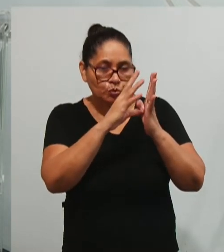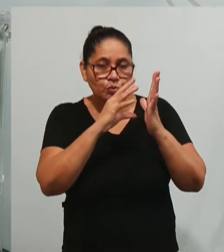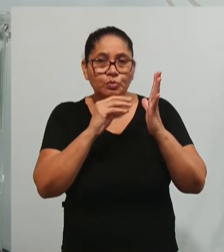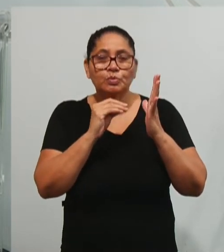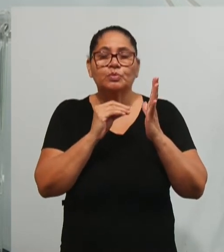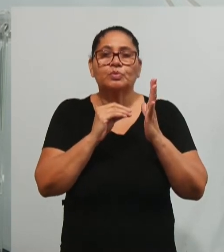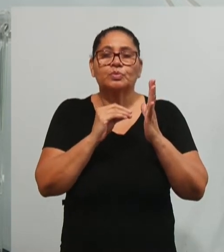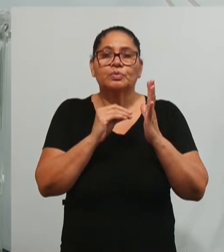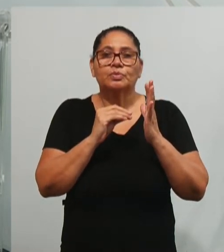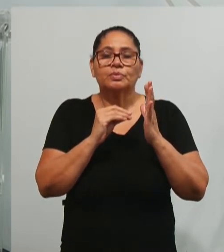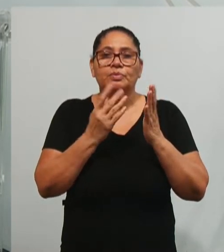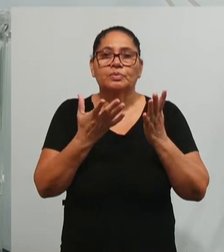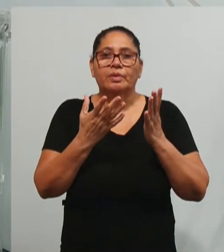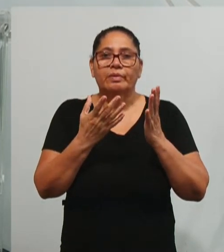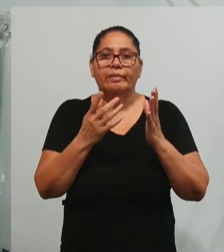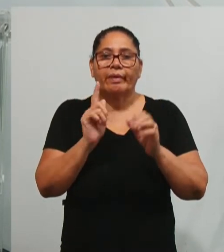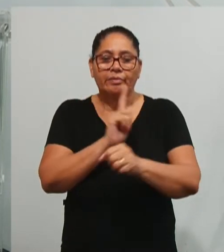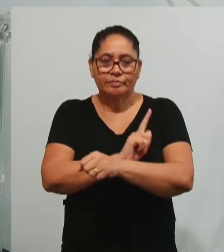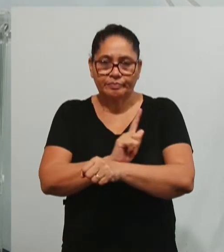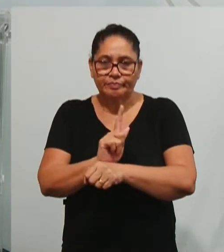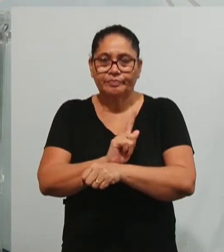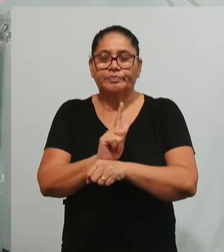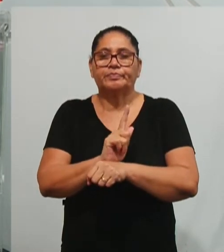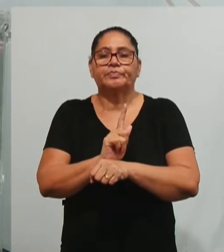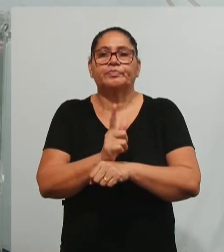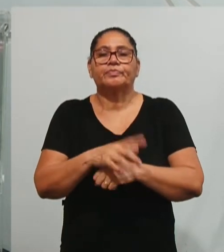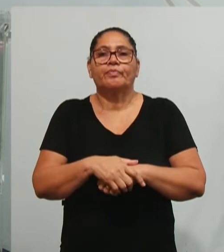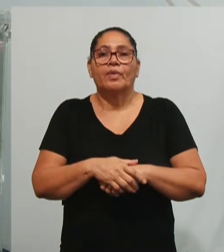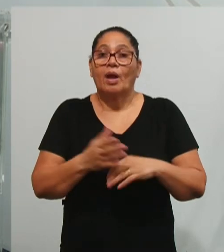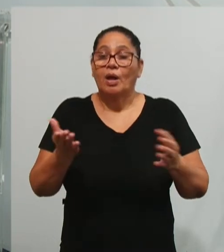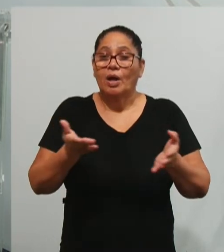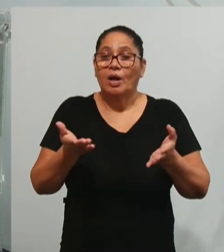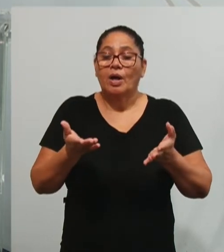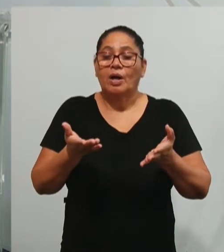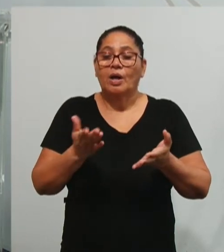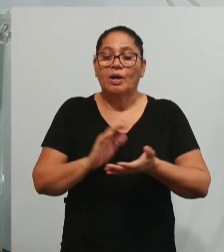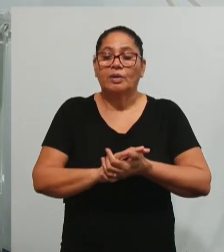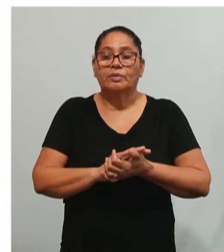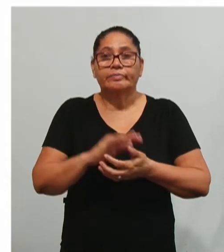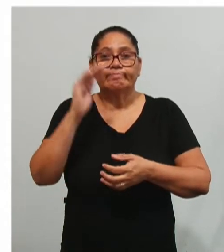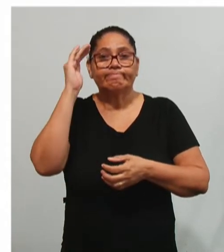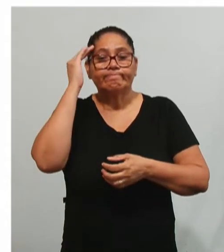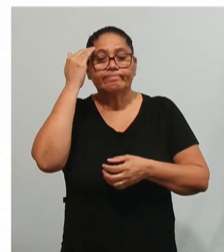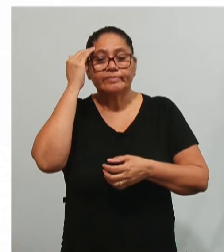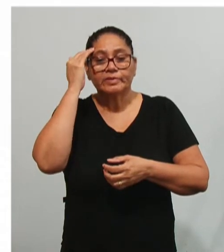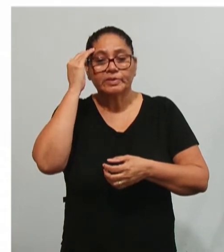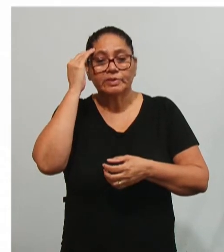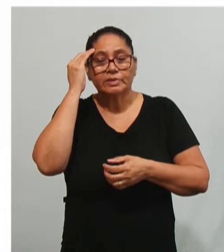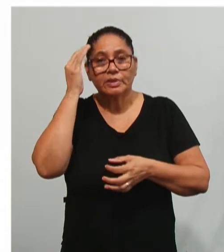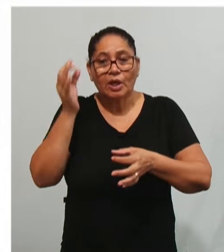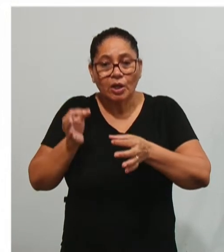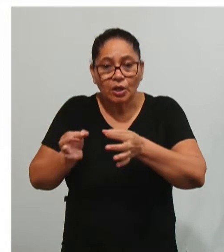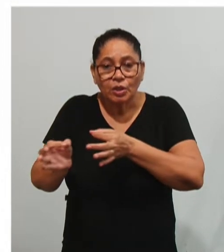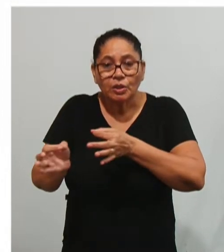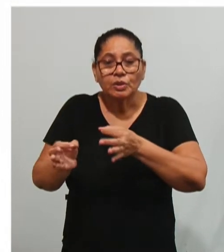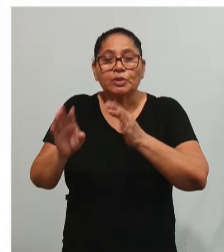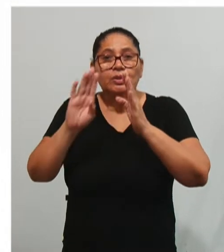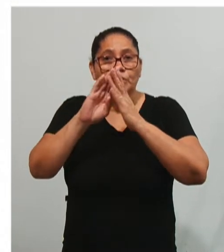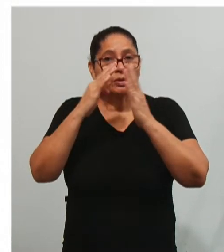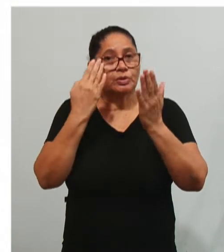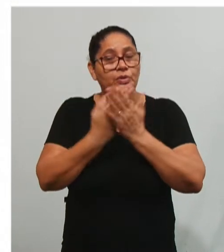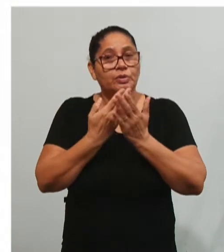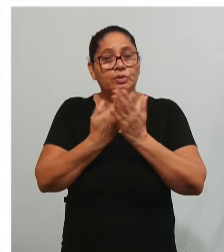impostos à gestão. Agora, a gente precisa compreender que a organização escolar